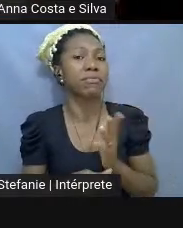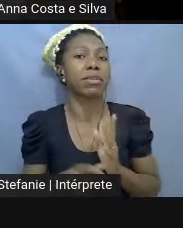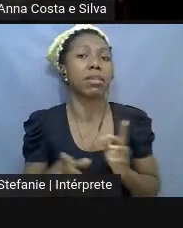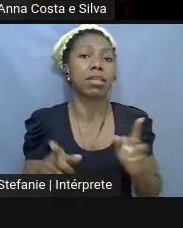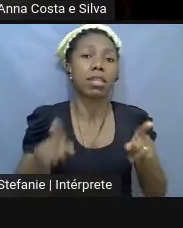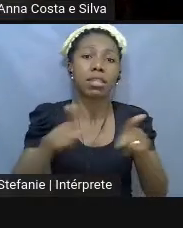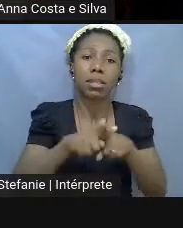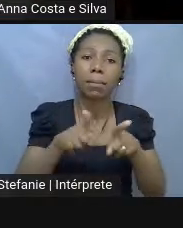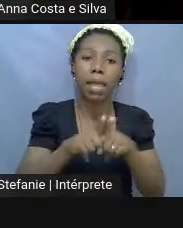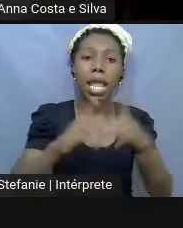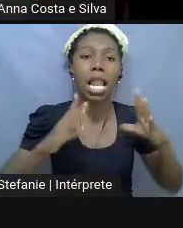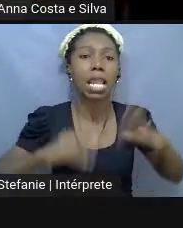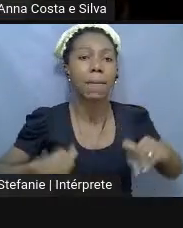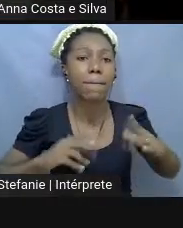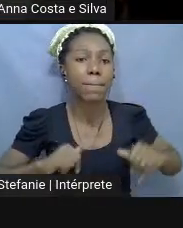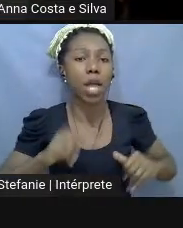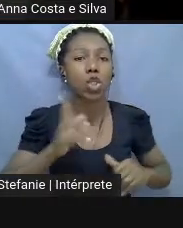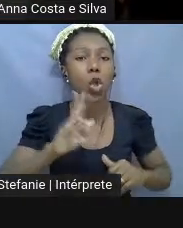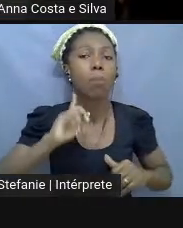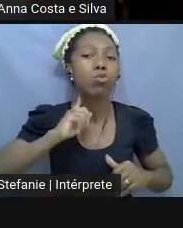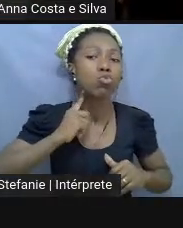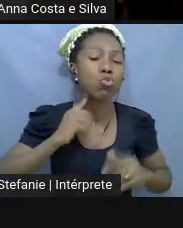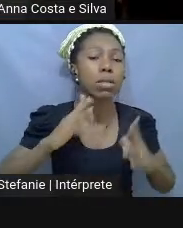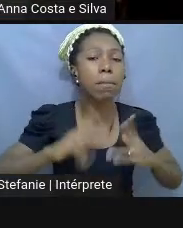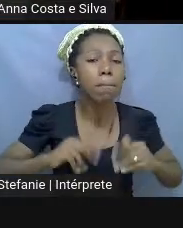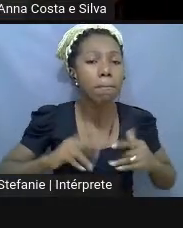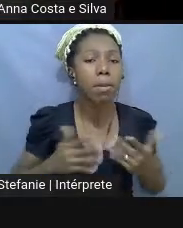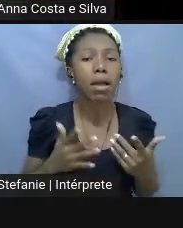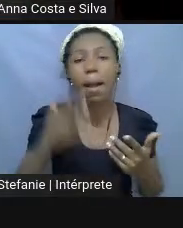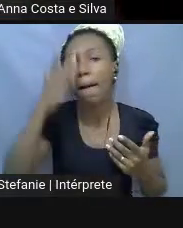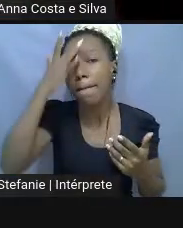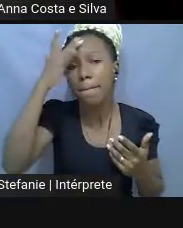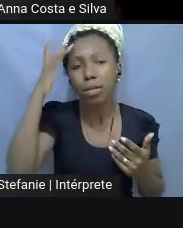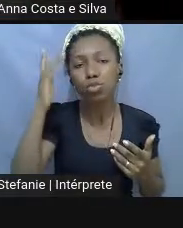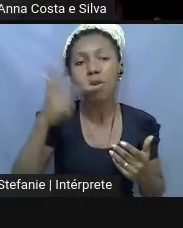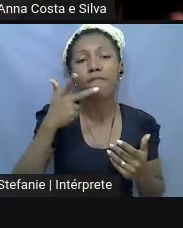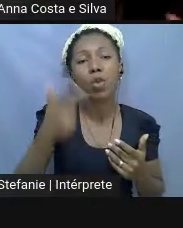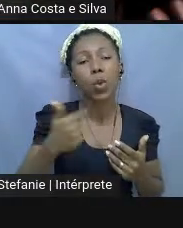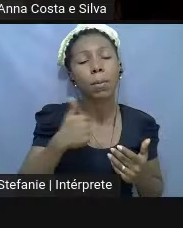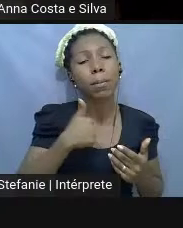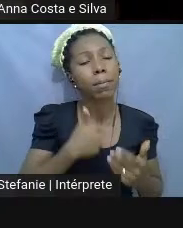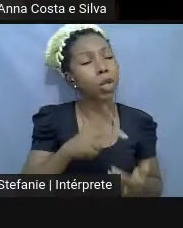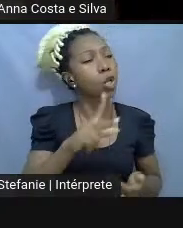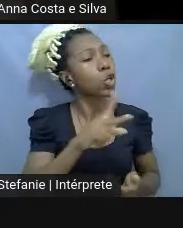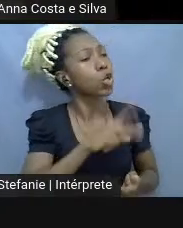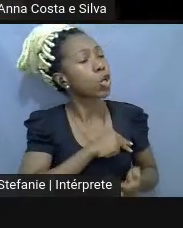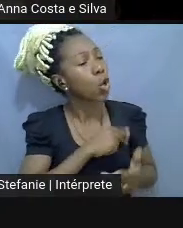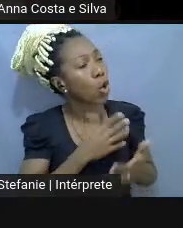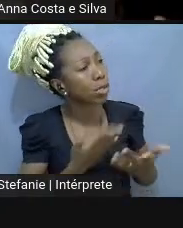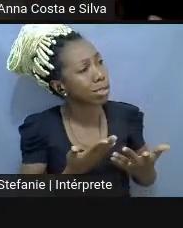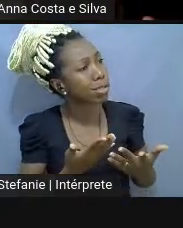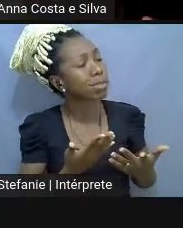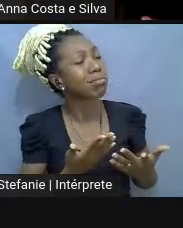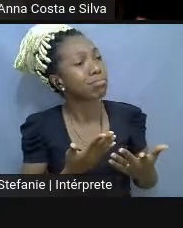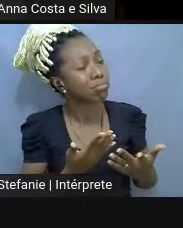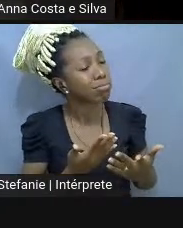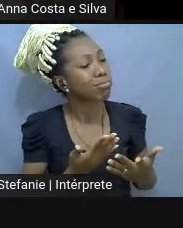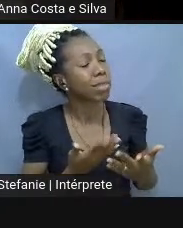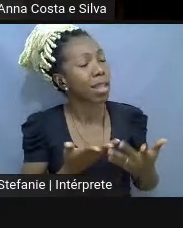CPF. E... E a pessoa falou, nossa, é... Por quanto tempo que eu...